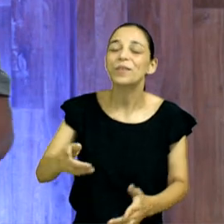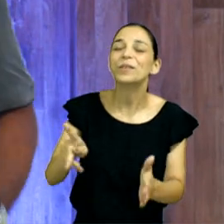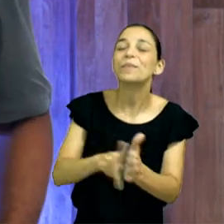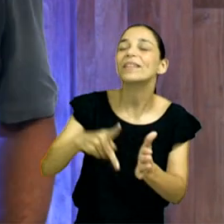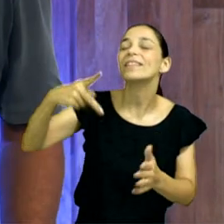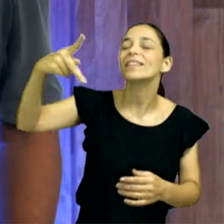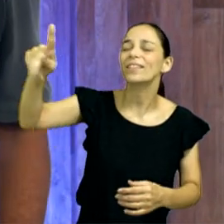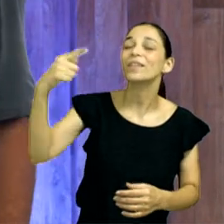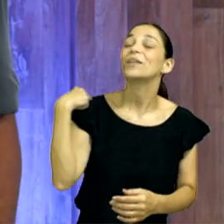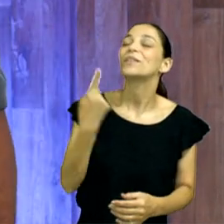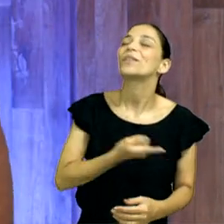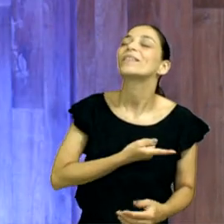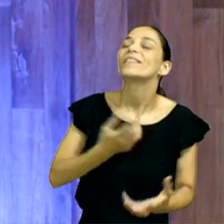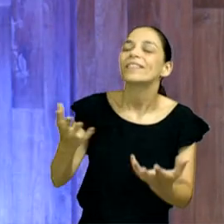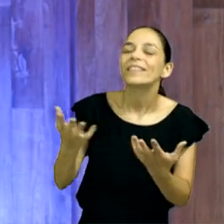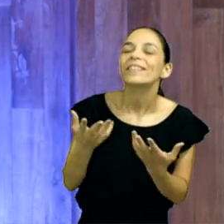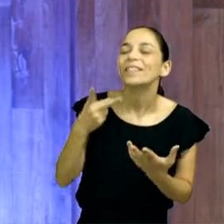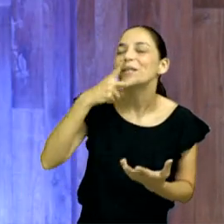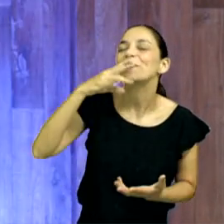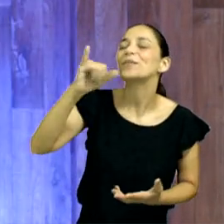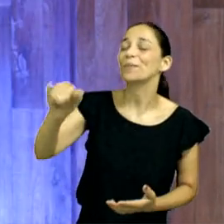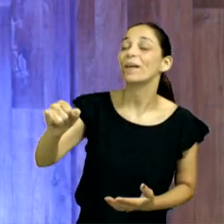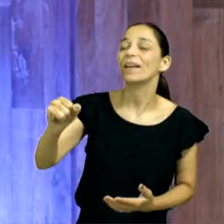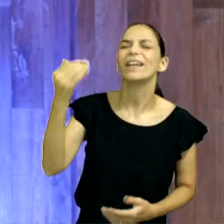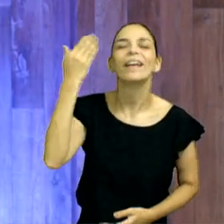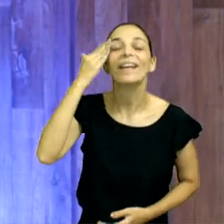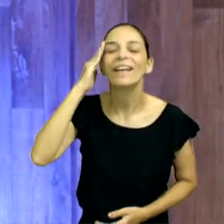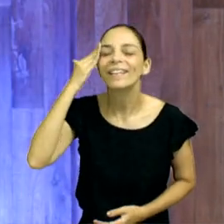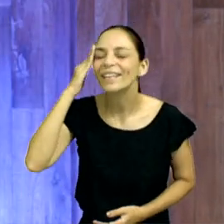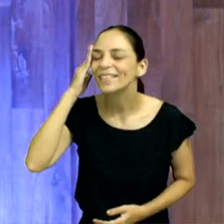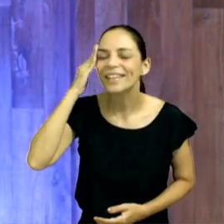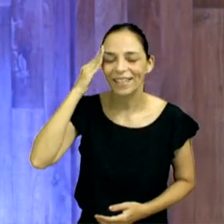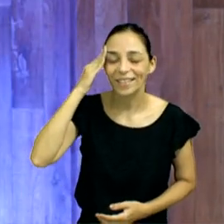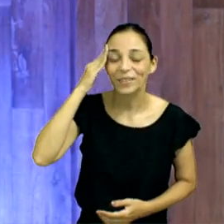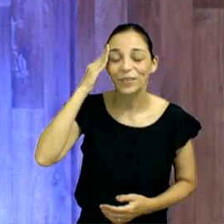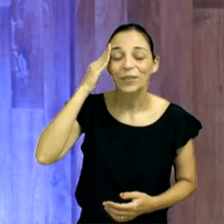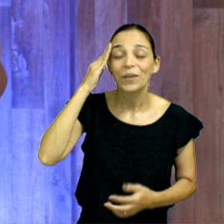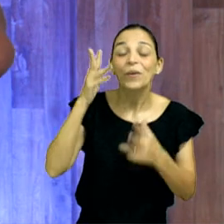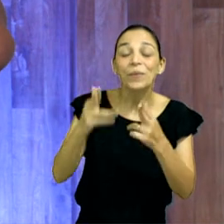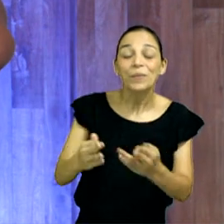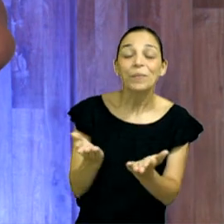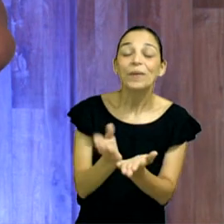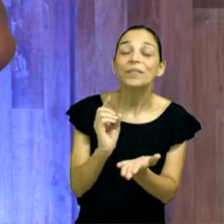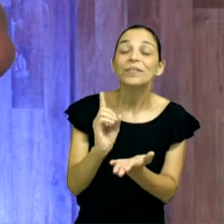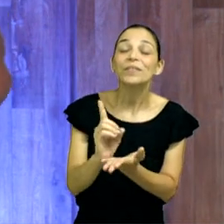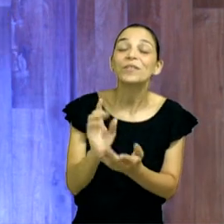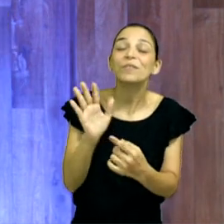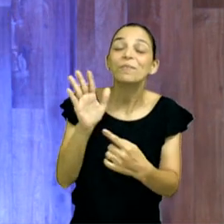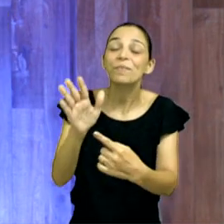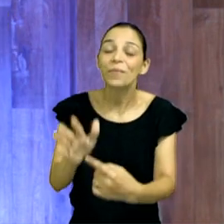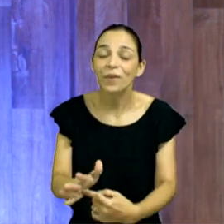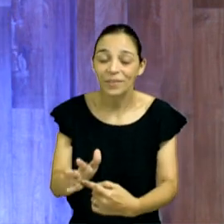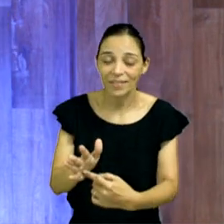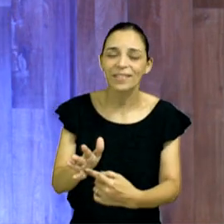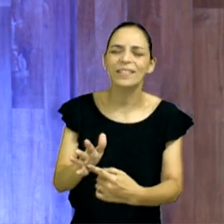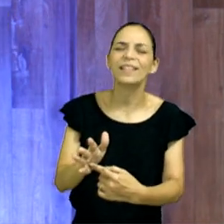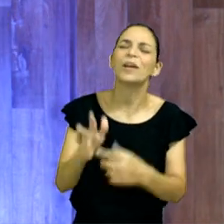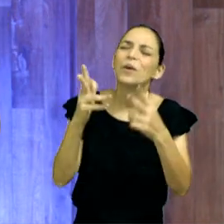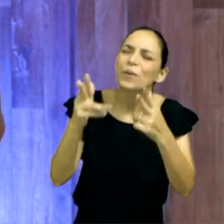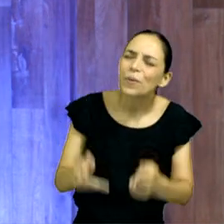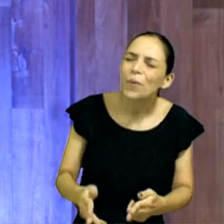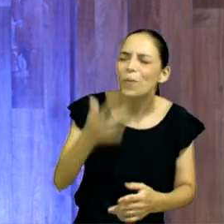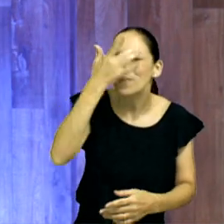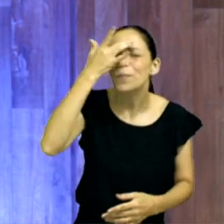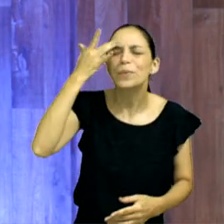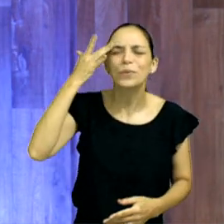E é isso que nós queremos, Pai. Com todo entendimento, como diz a tua palavra. Como sábios, mas não